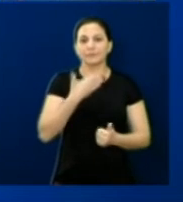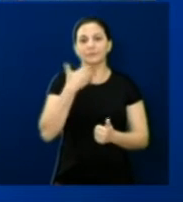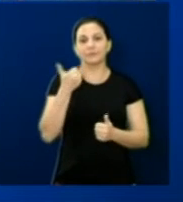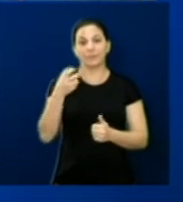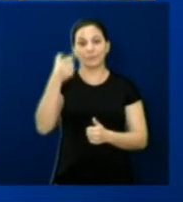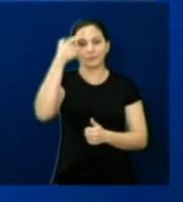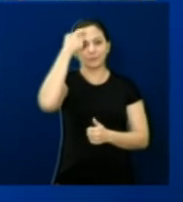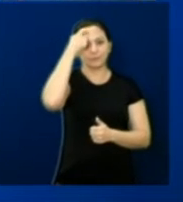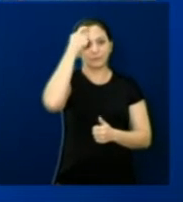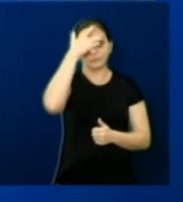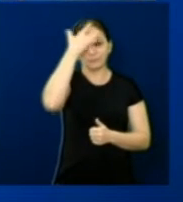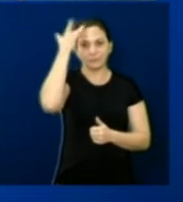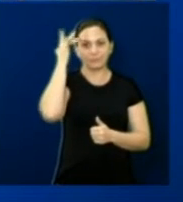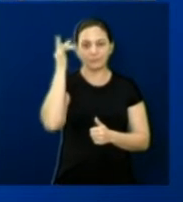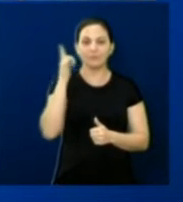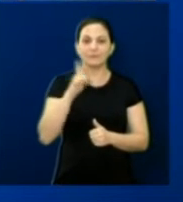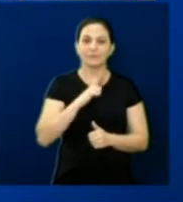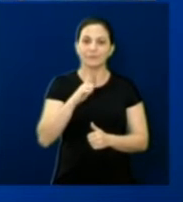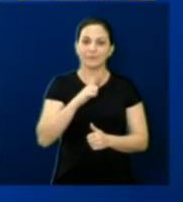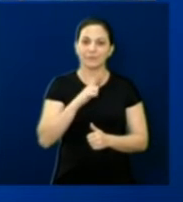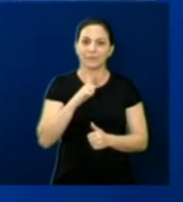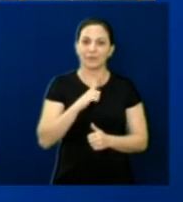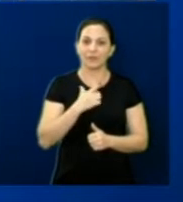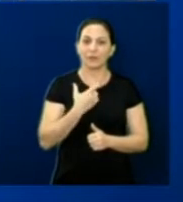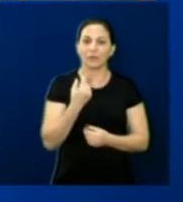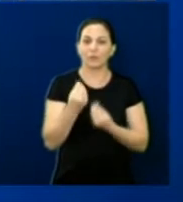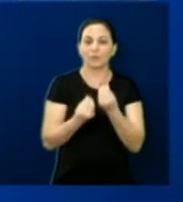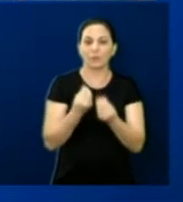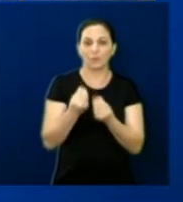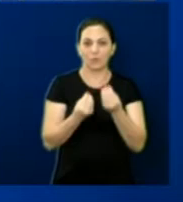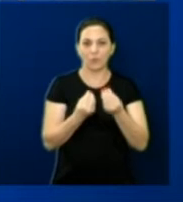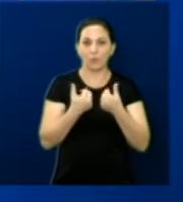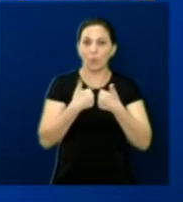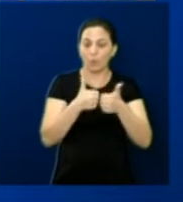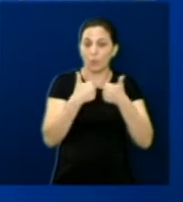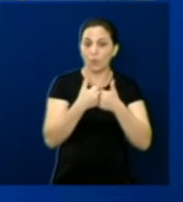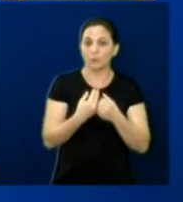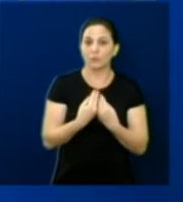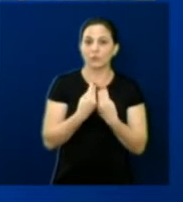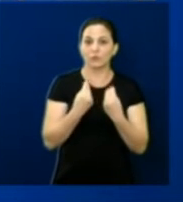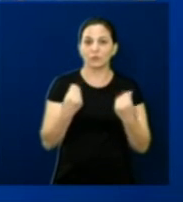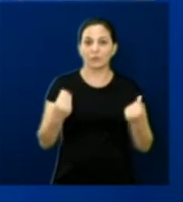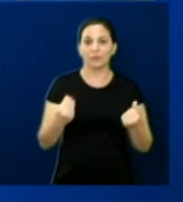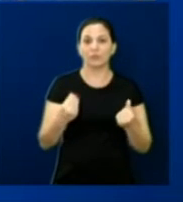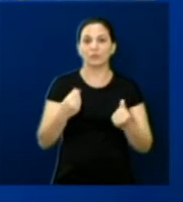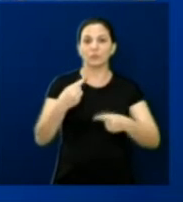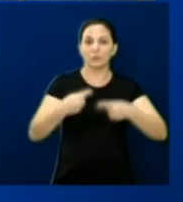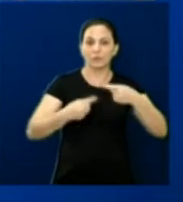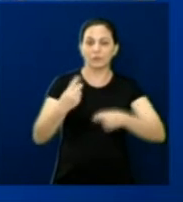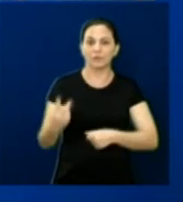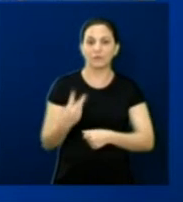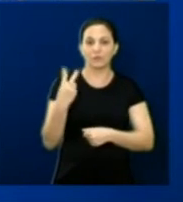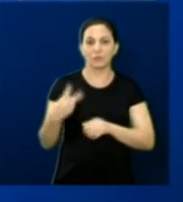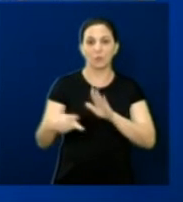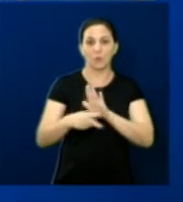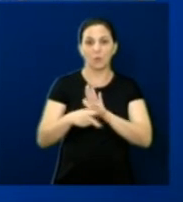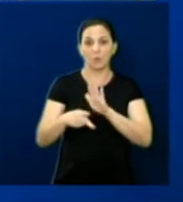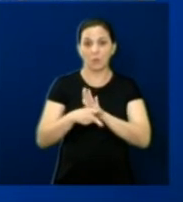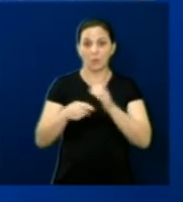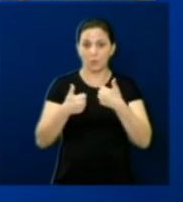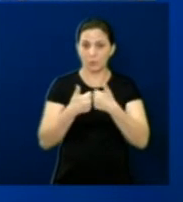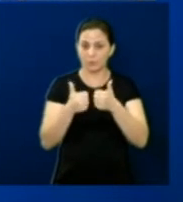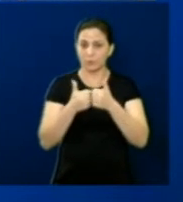conscientizando os munícipes do real custo de termos um transporte coletivo, compondo uma política de valorização do transporte público.